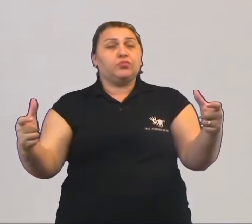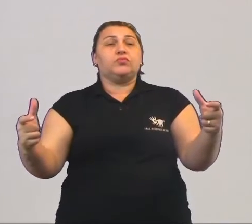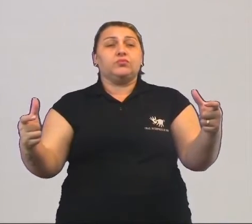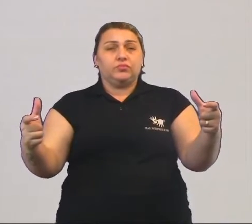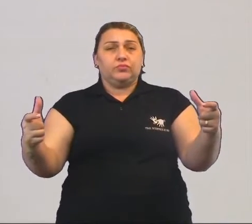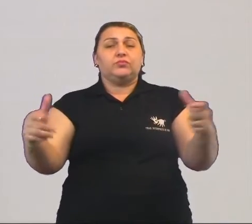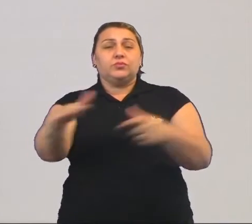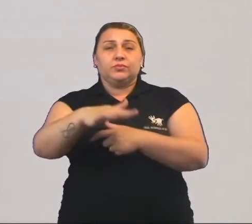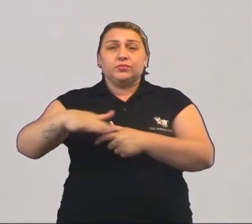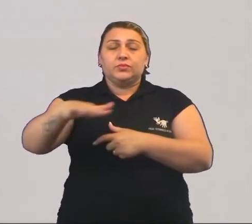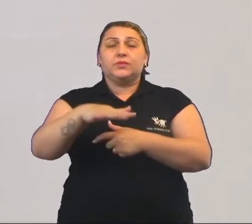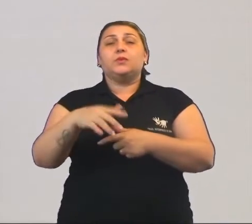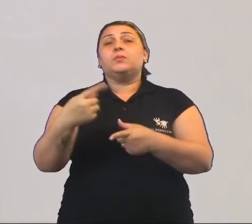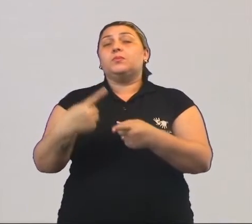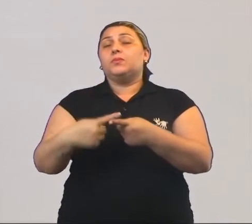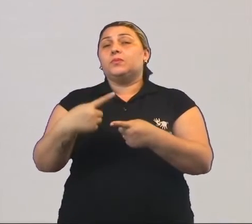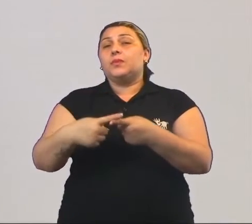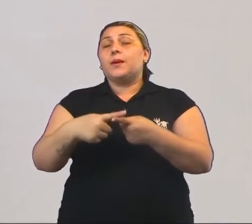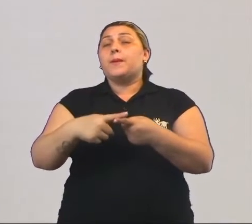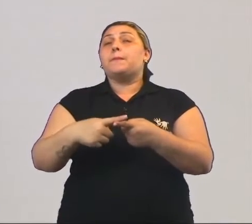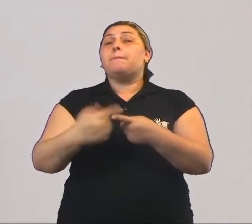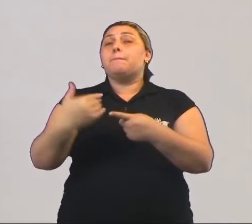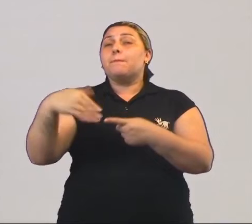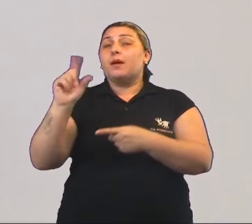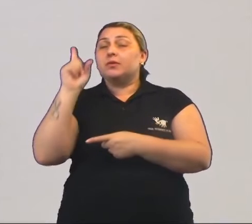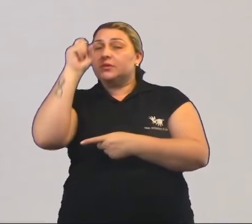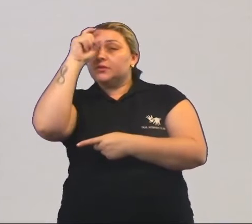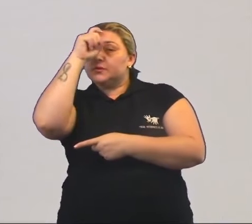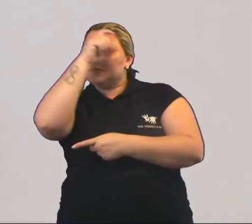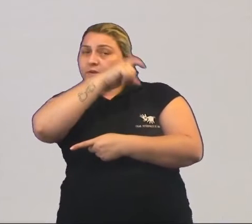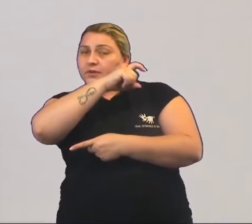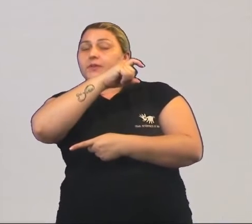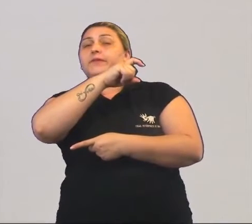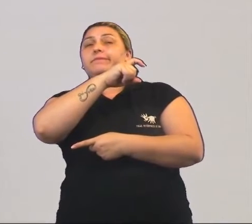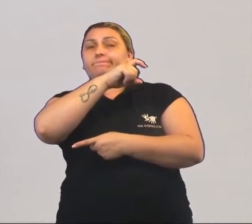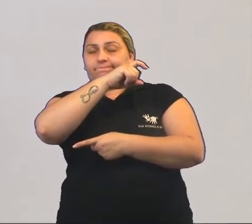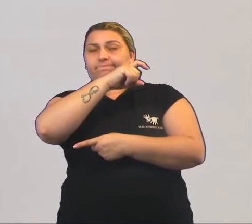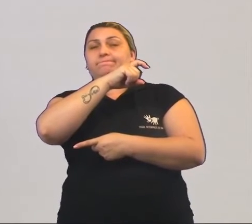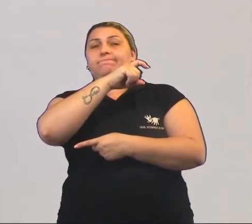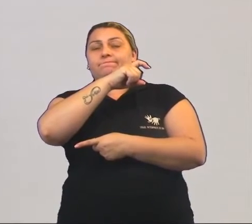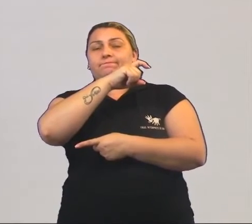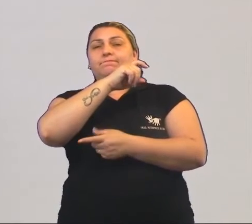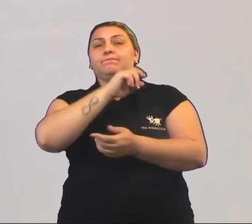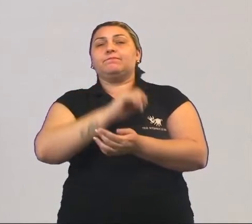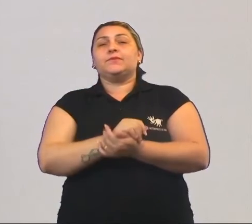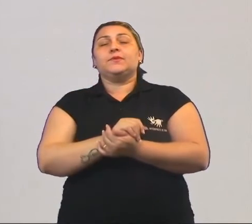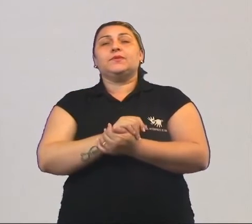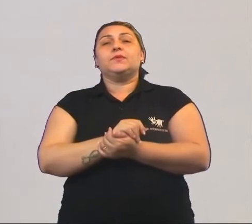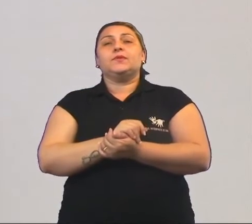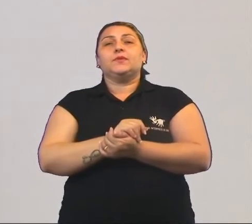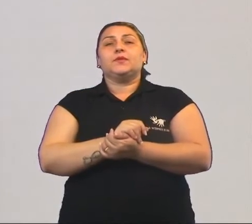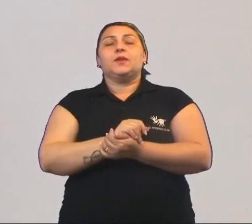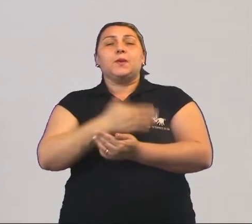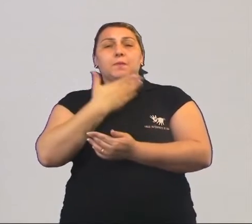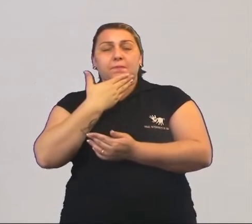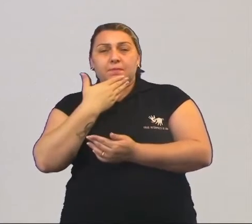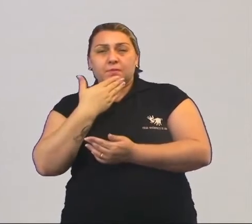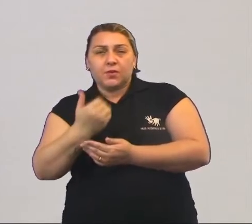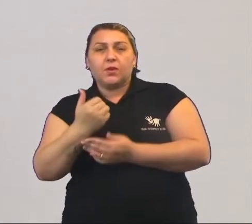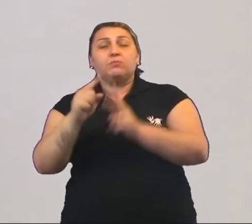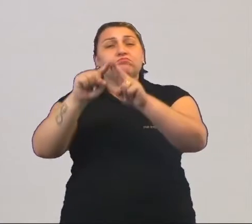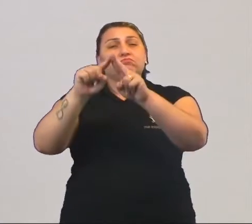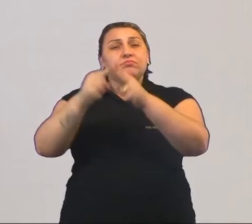ficando. E, por que não dizer, mais difíceis a irem ainda de serem tratados, de serem